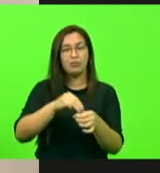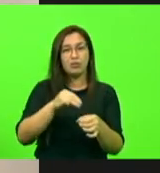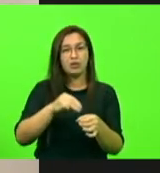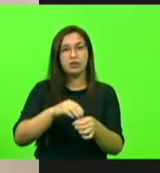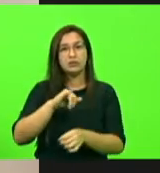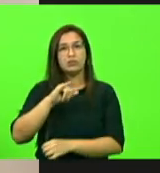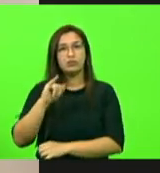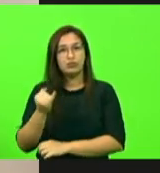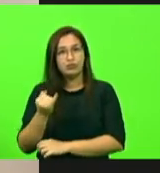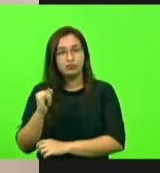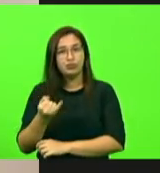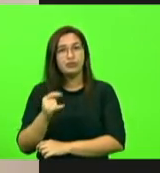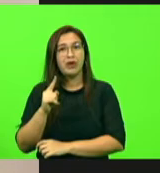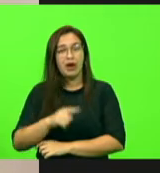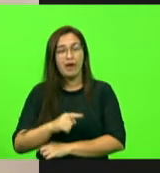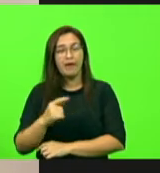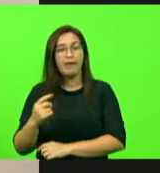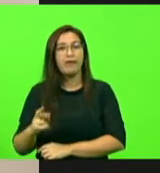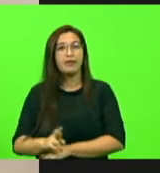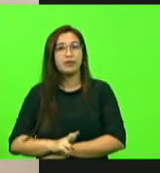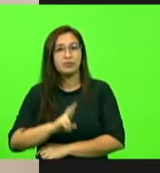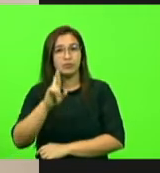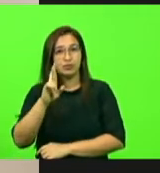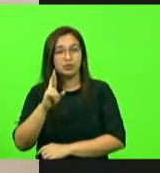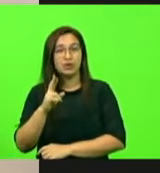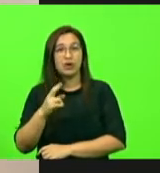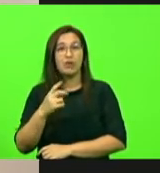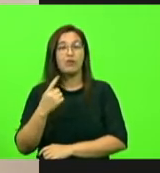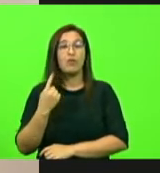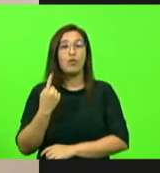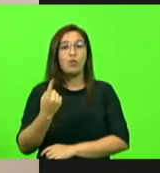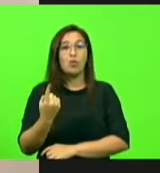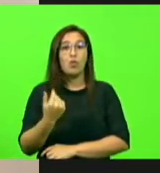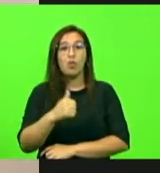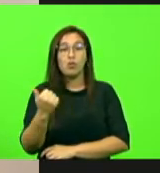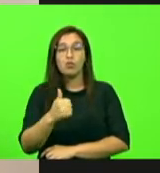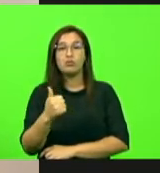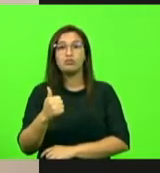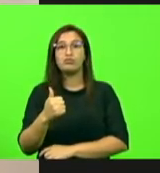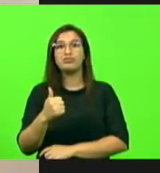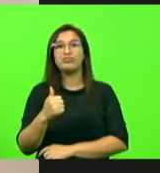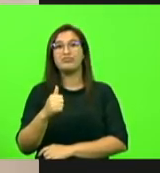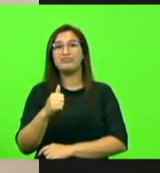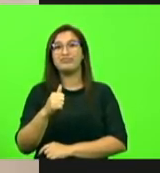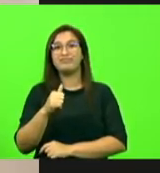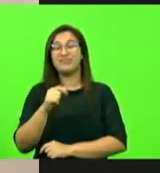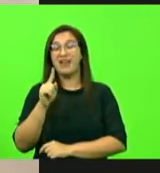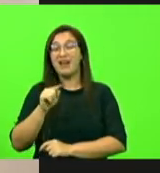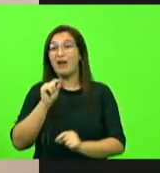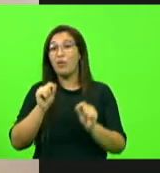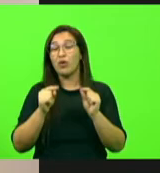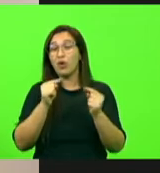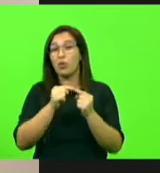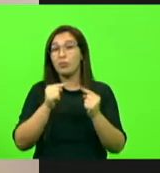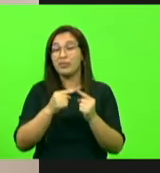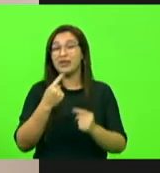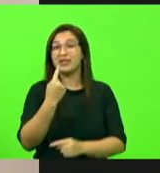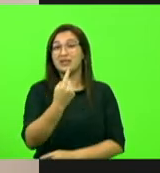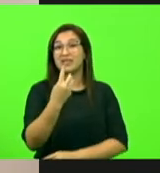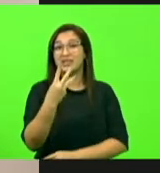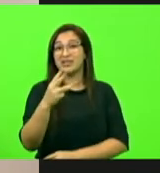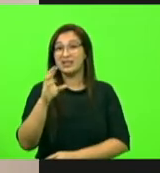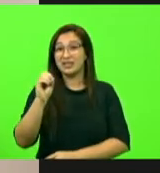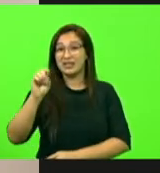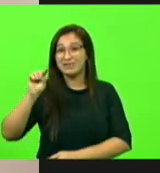é responsável por 11% da arrecadação desse Estado, nós estamos falando aqui de 130 milhões de reais.